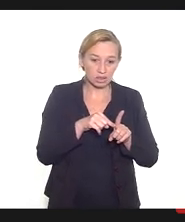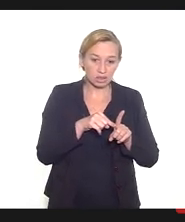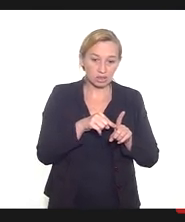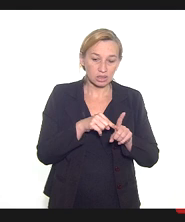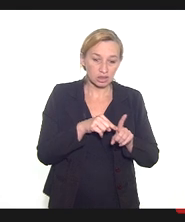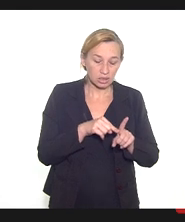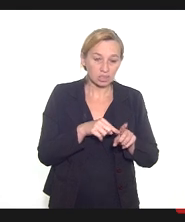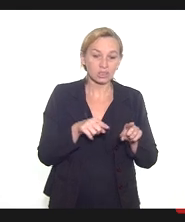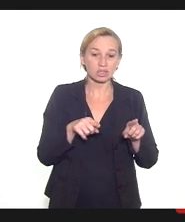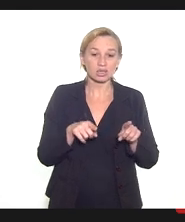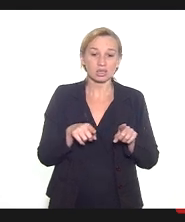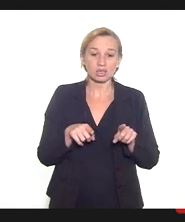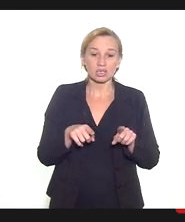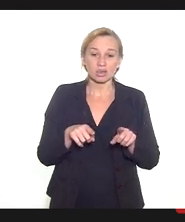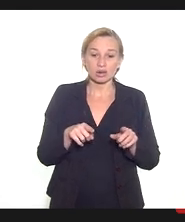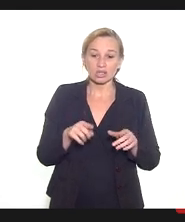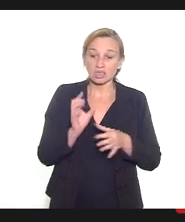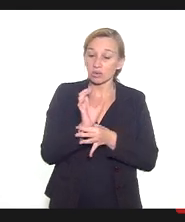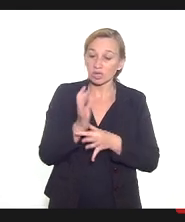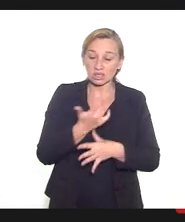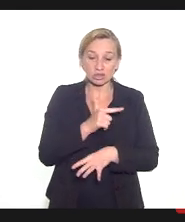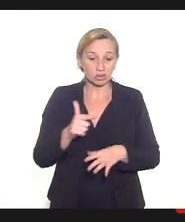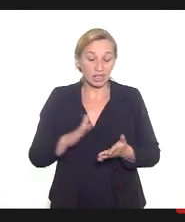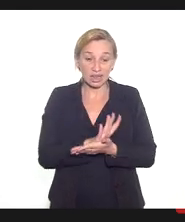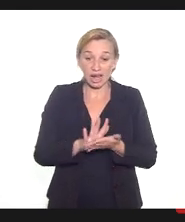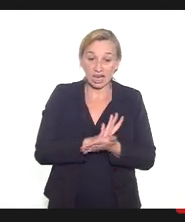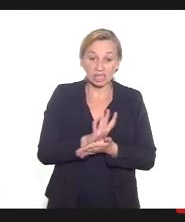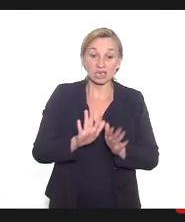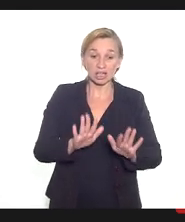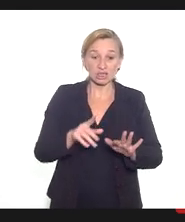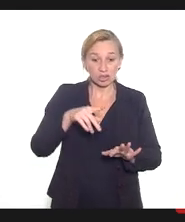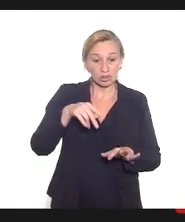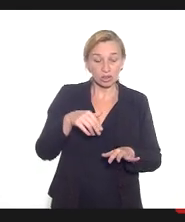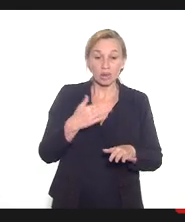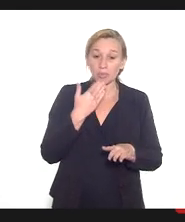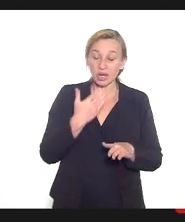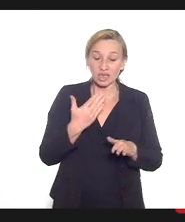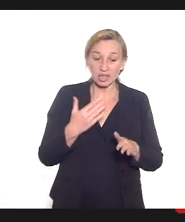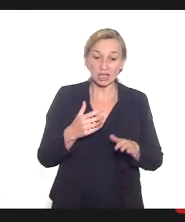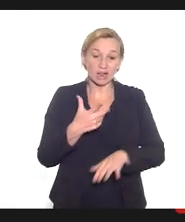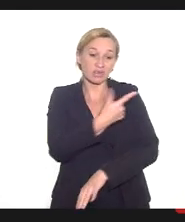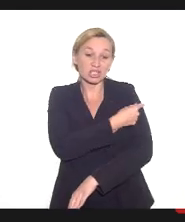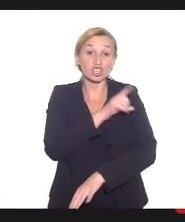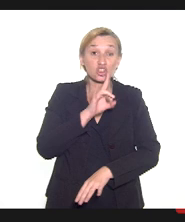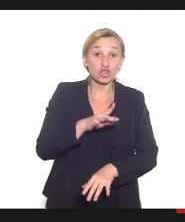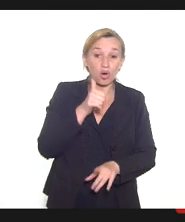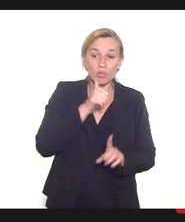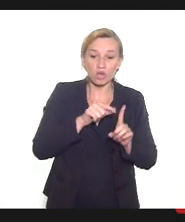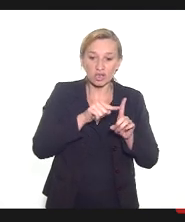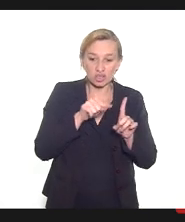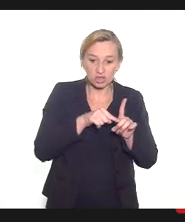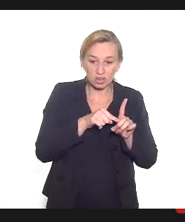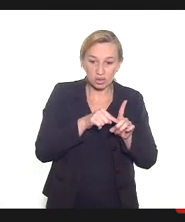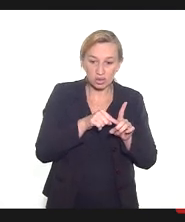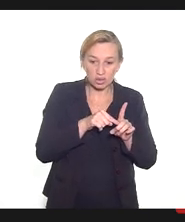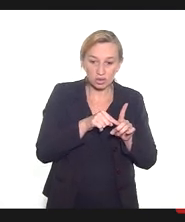técnica 627 veio recomendar a vacinação somente nas gestantes com